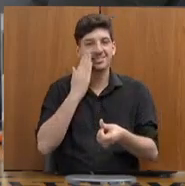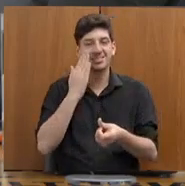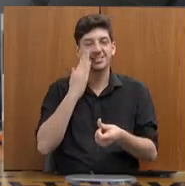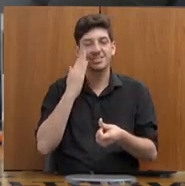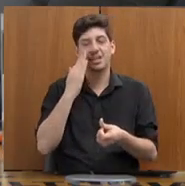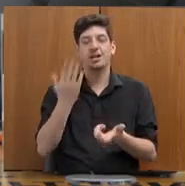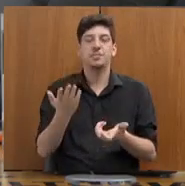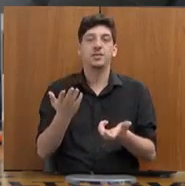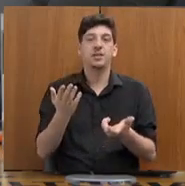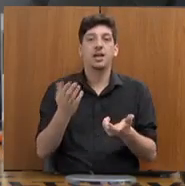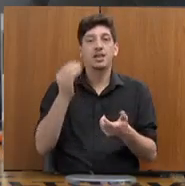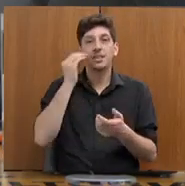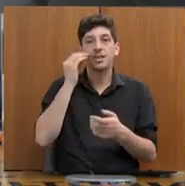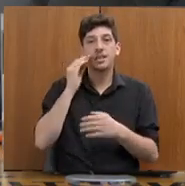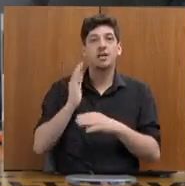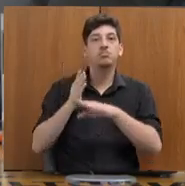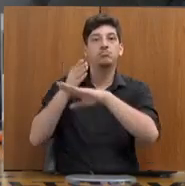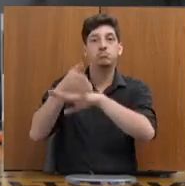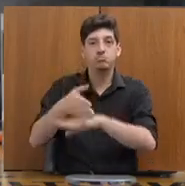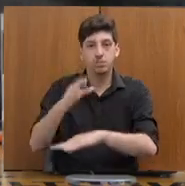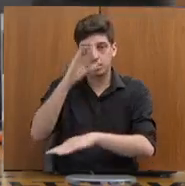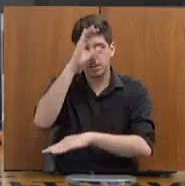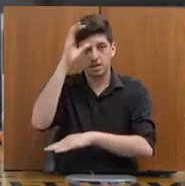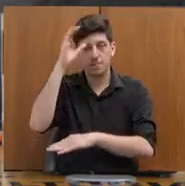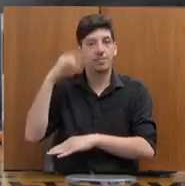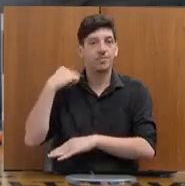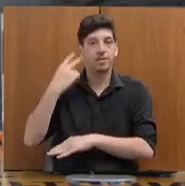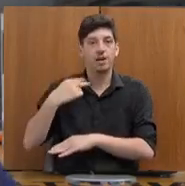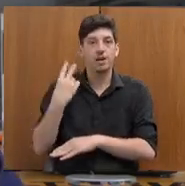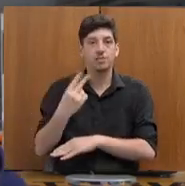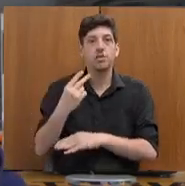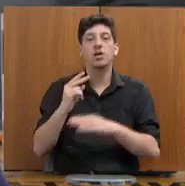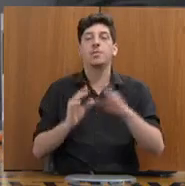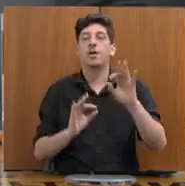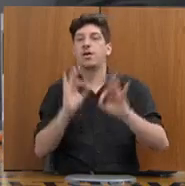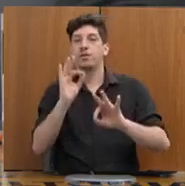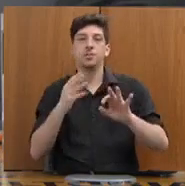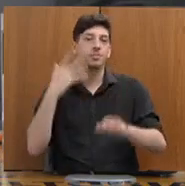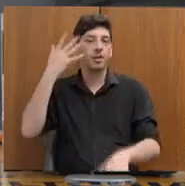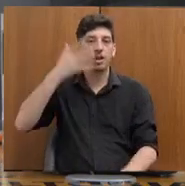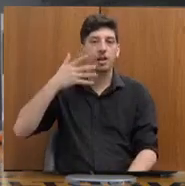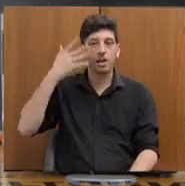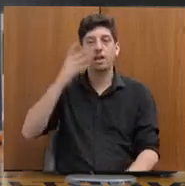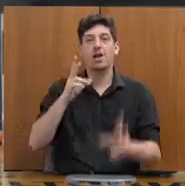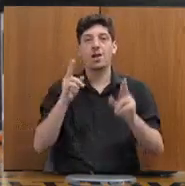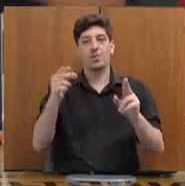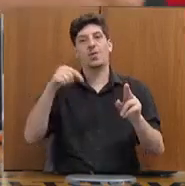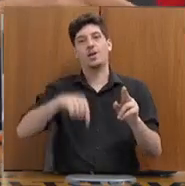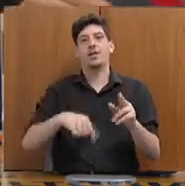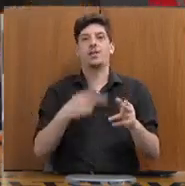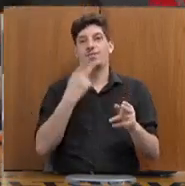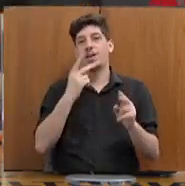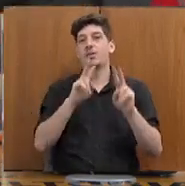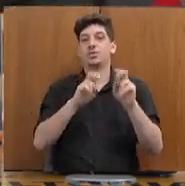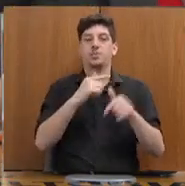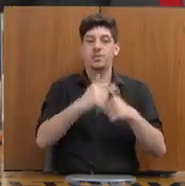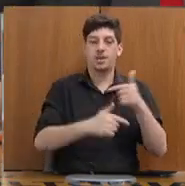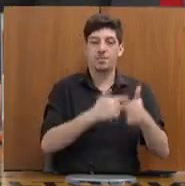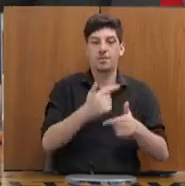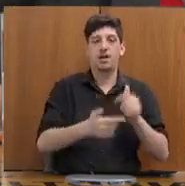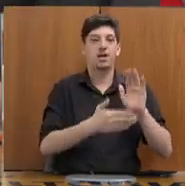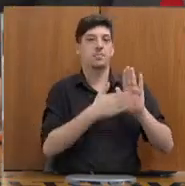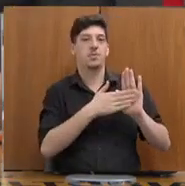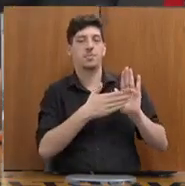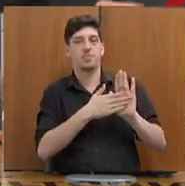procure ir até a Câmara de Vereadores para fazer uma explanação como essa, do seu trabalho, das suas propostas,